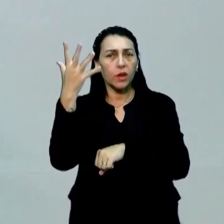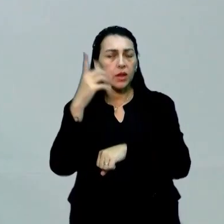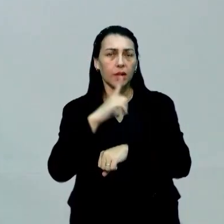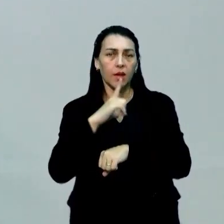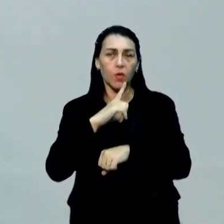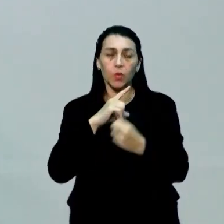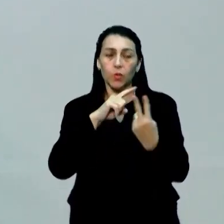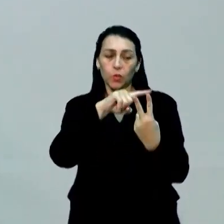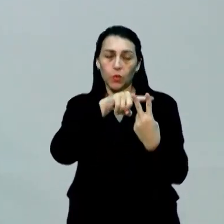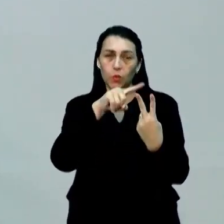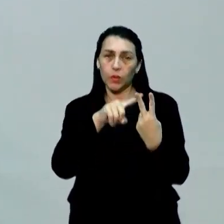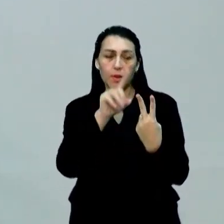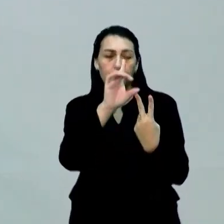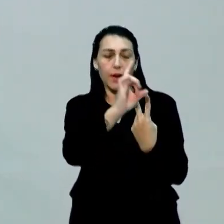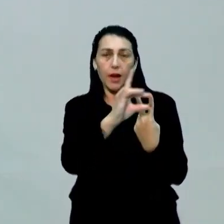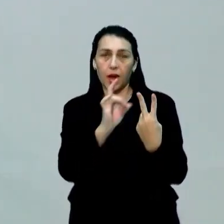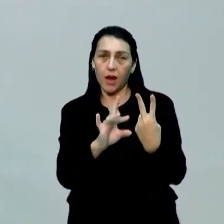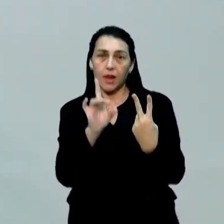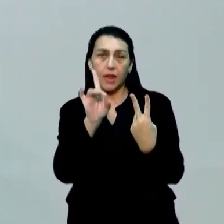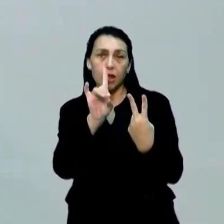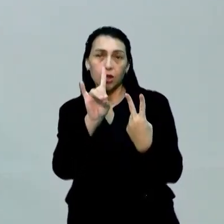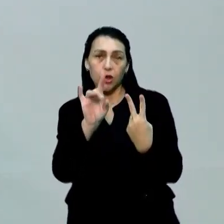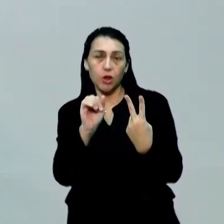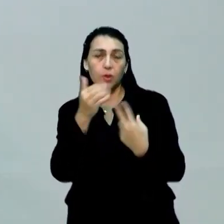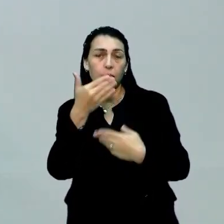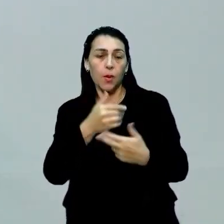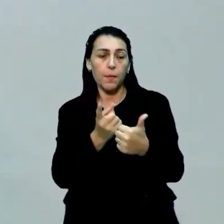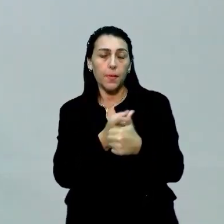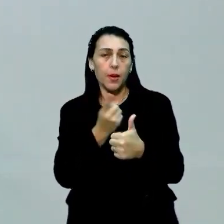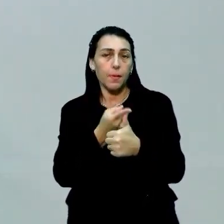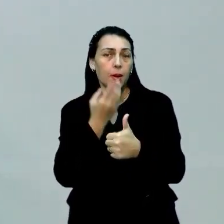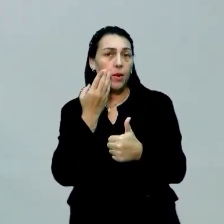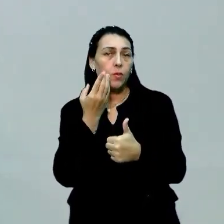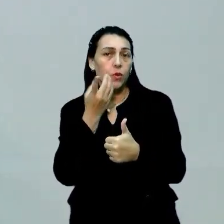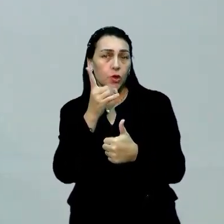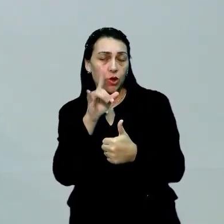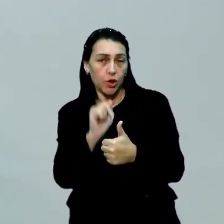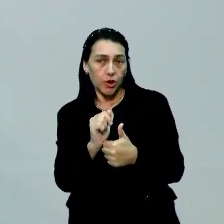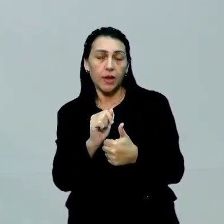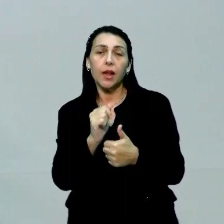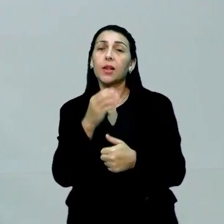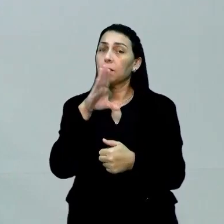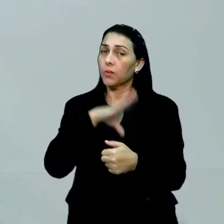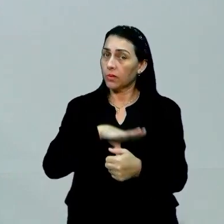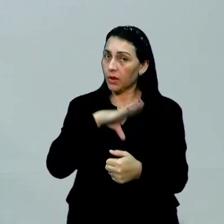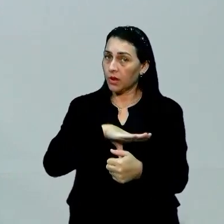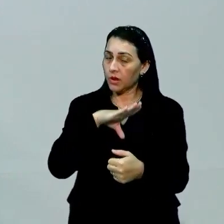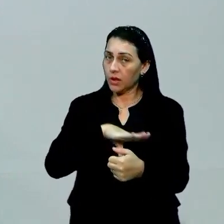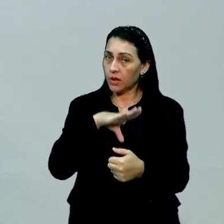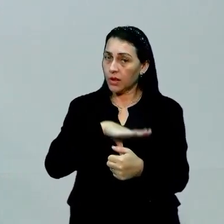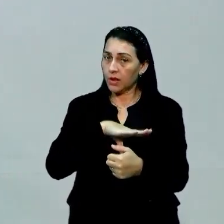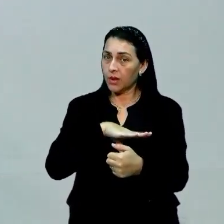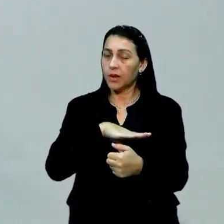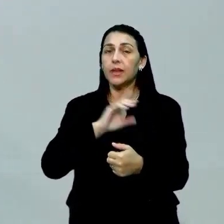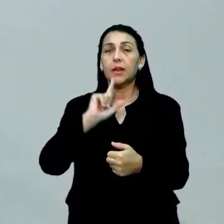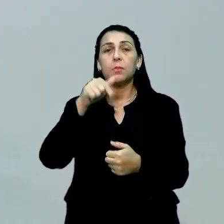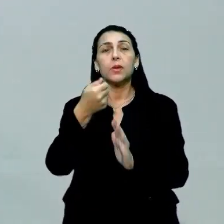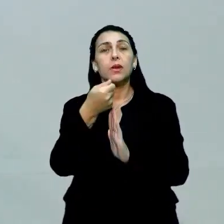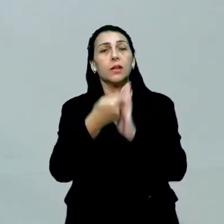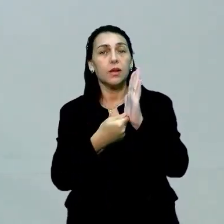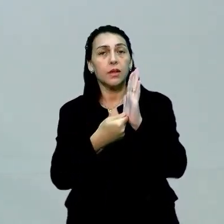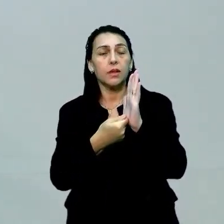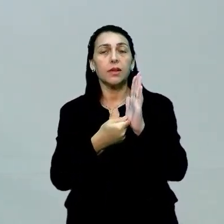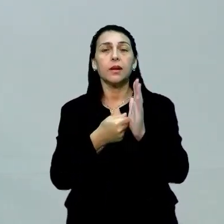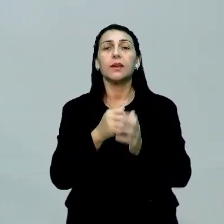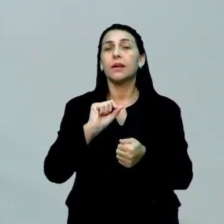tenho duas áreas para cada dia de prova. No primeiro dia, nós iremos trabalhar a nossa disciplina, que é a língua portuguesa. E logo em seguida, nós